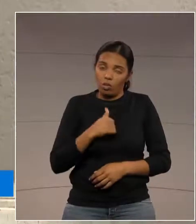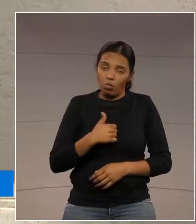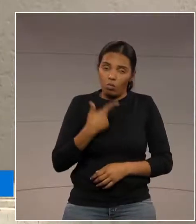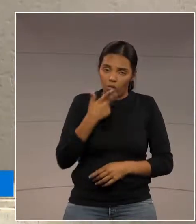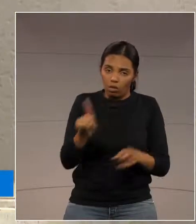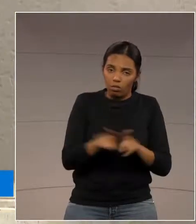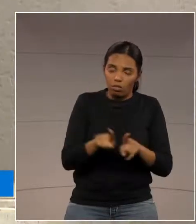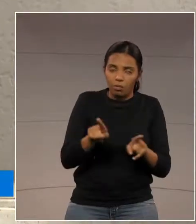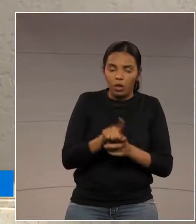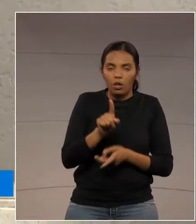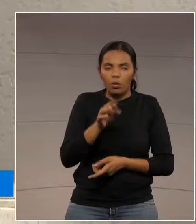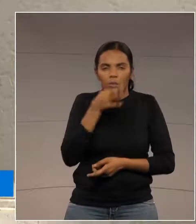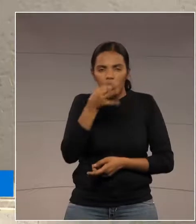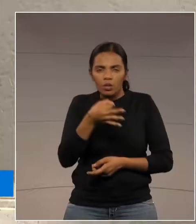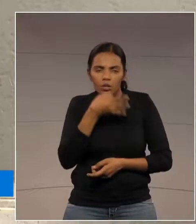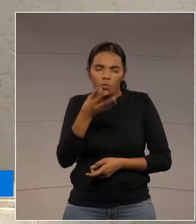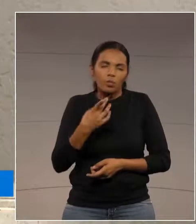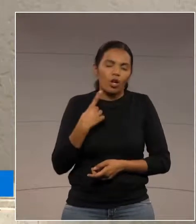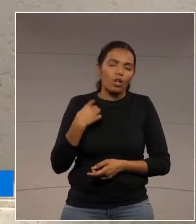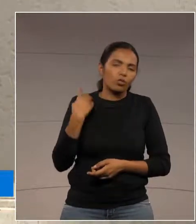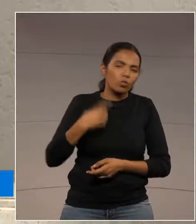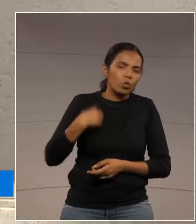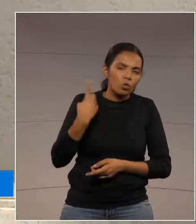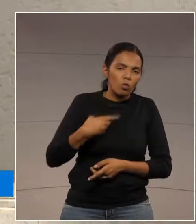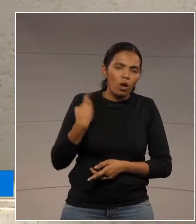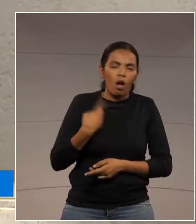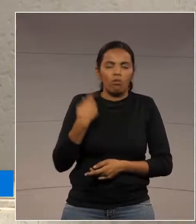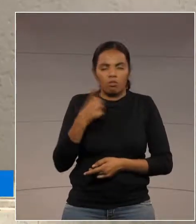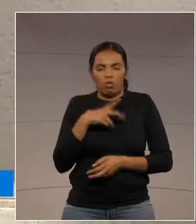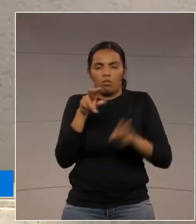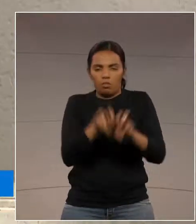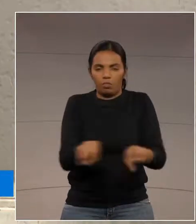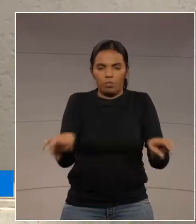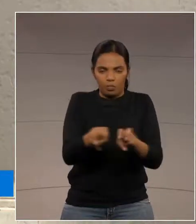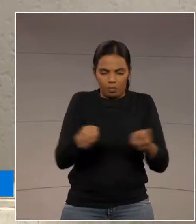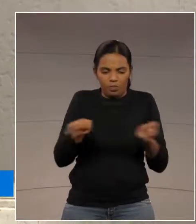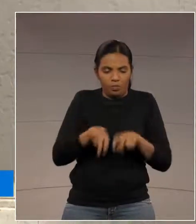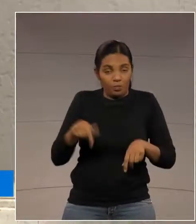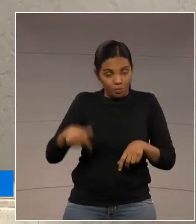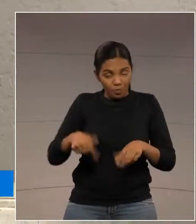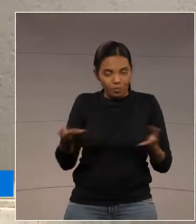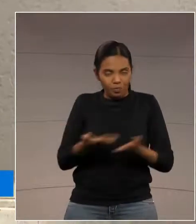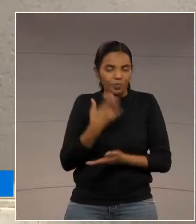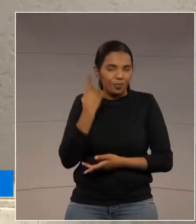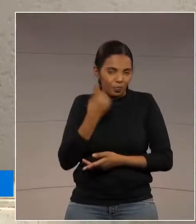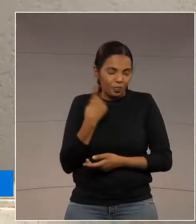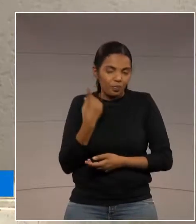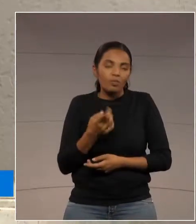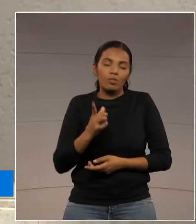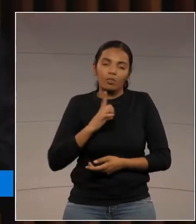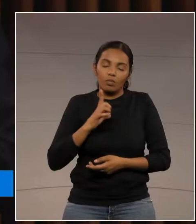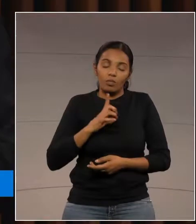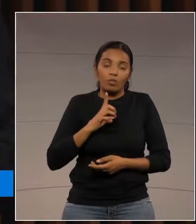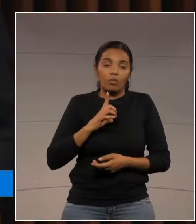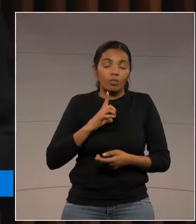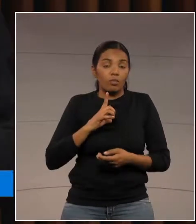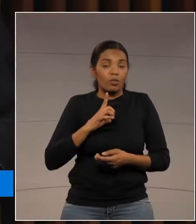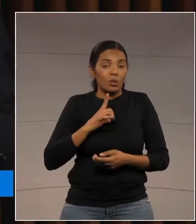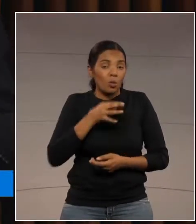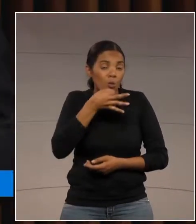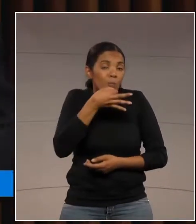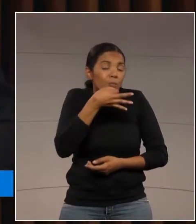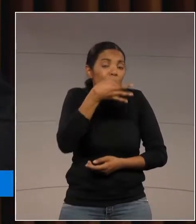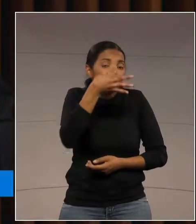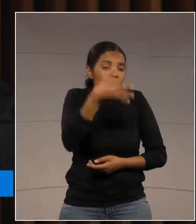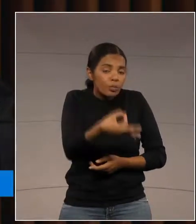colegas advogados, que aqui integram bancadas, nessa casa, o parecer feito pela Ordem dos Advogados